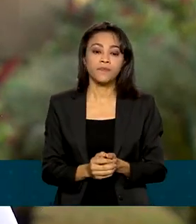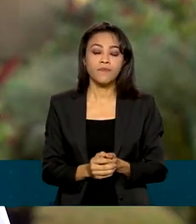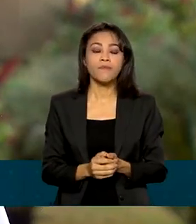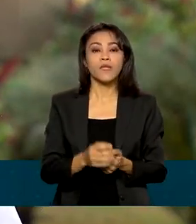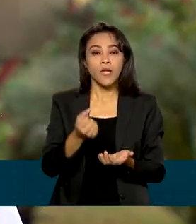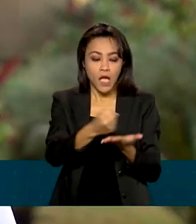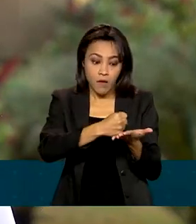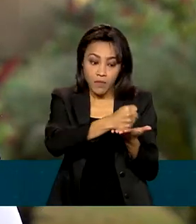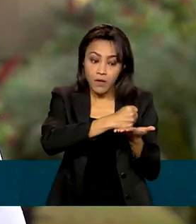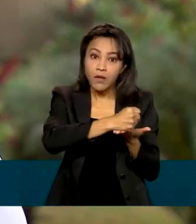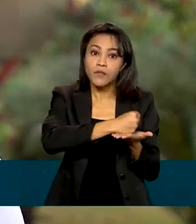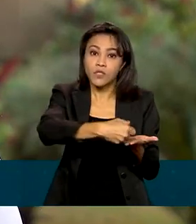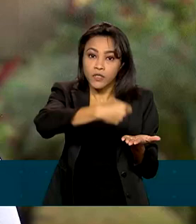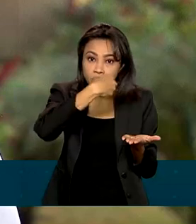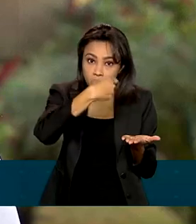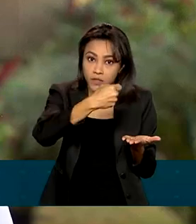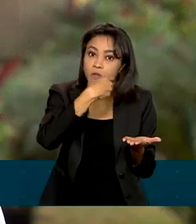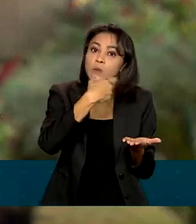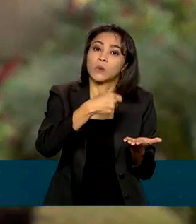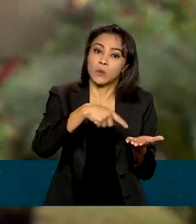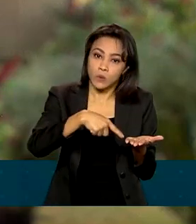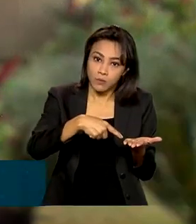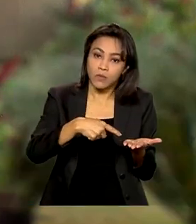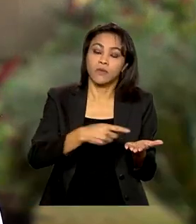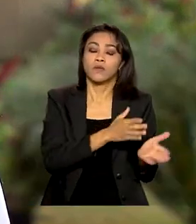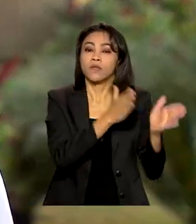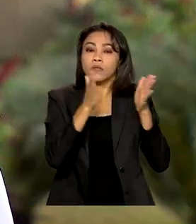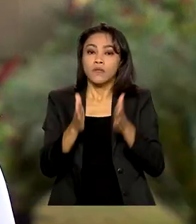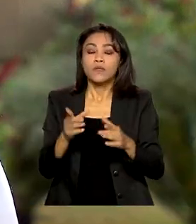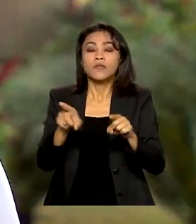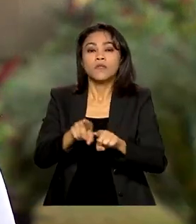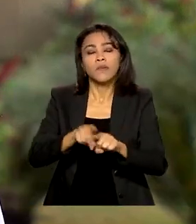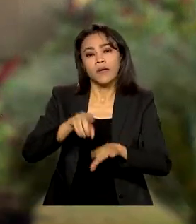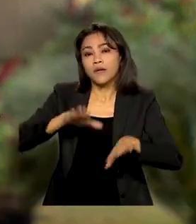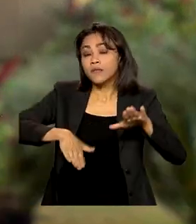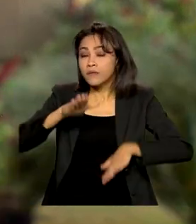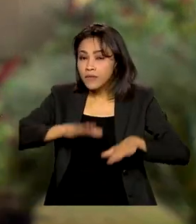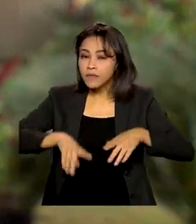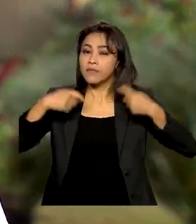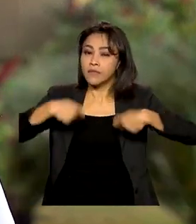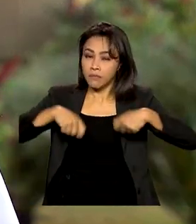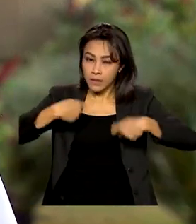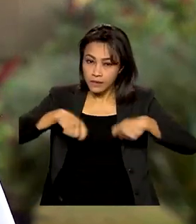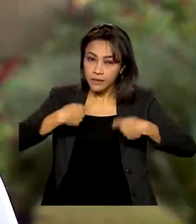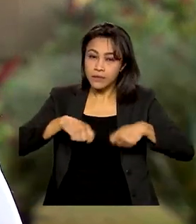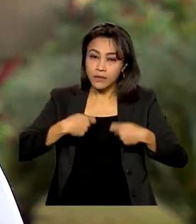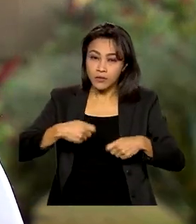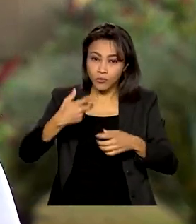medicações antidiabéticas e também, algumas vezes, vai ser necessário tratamento com insulina.